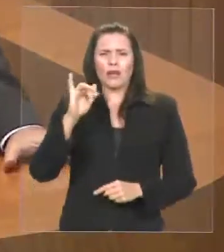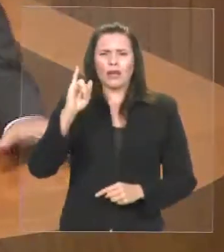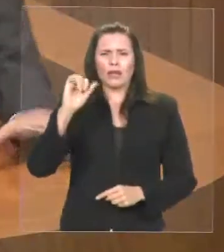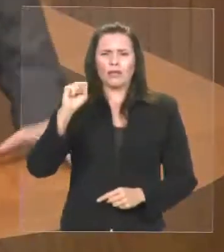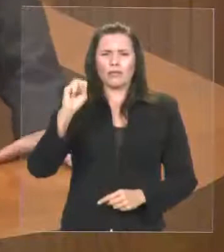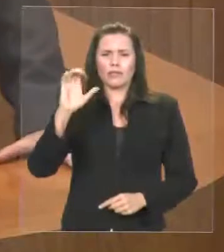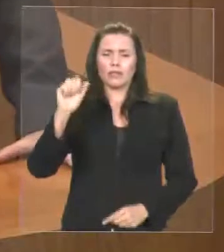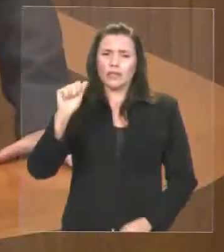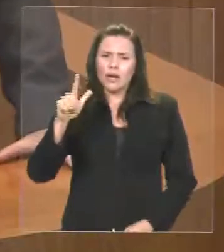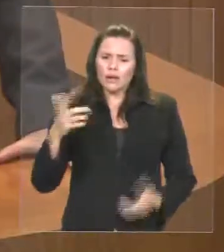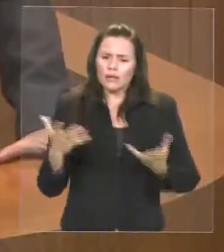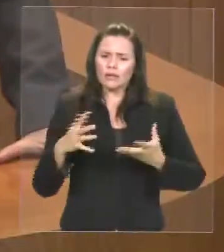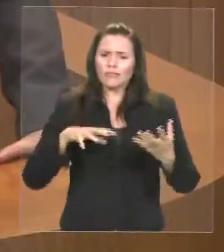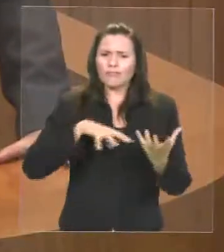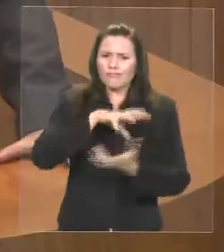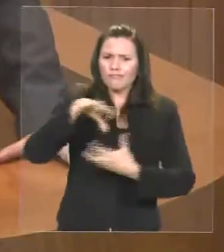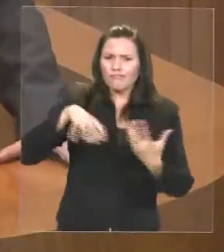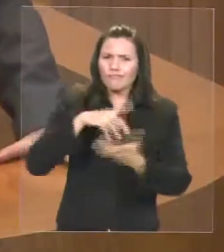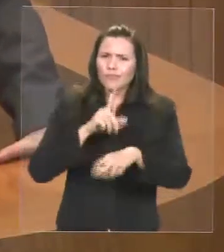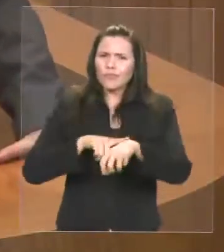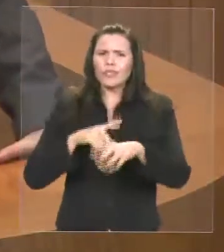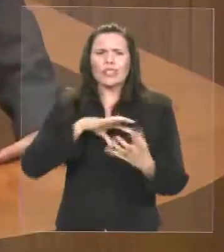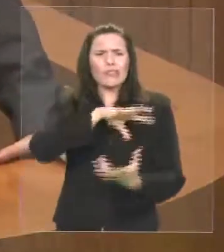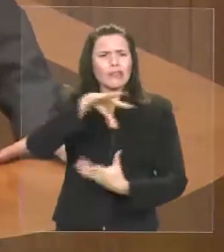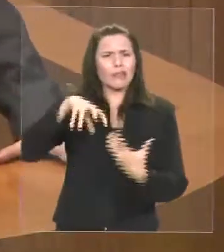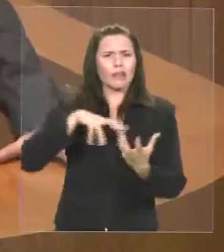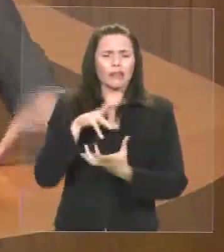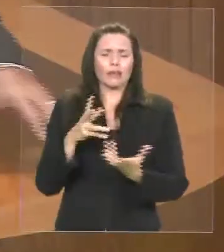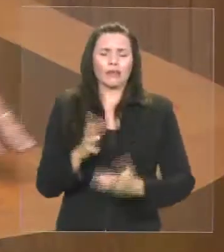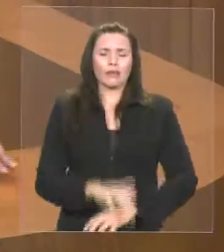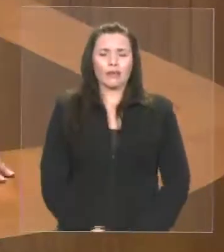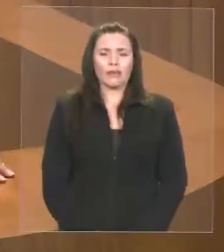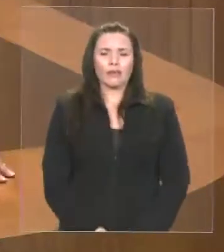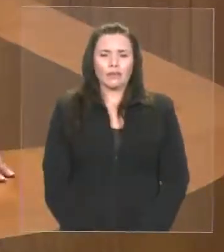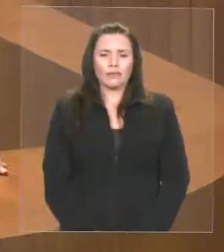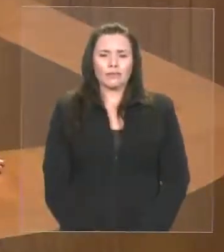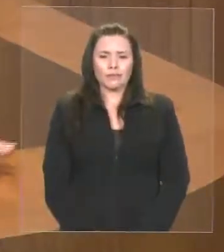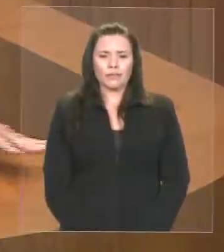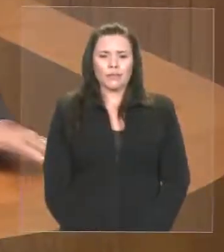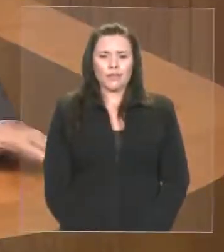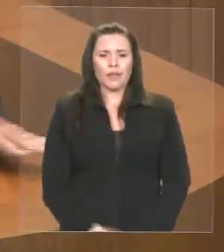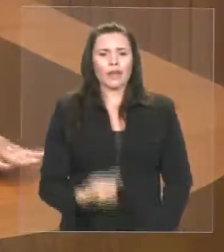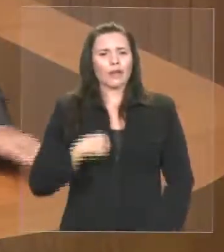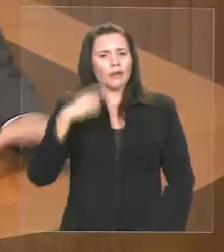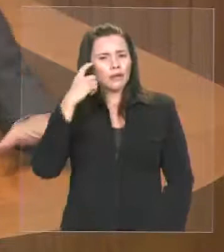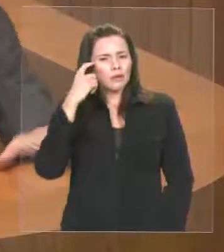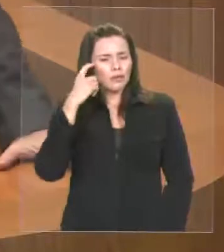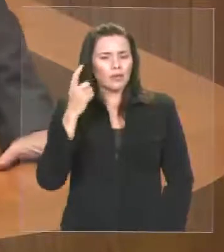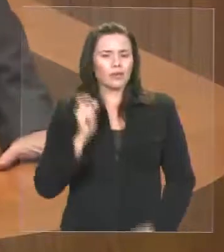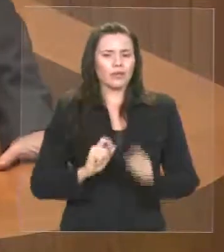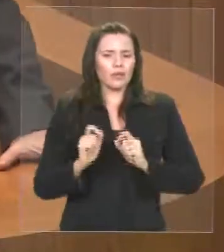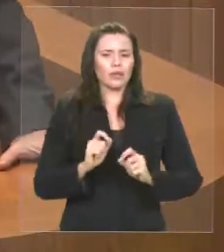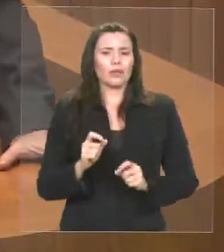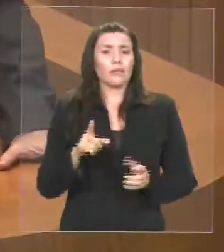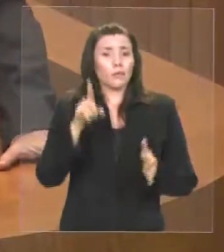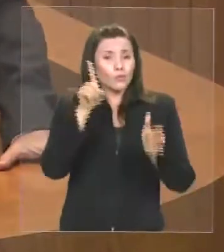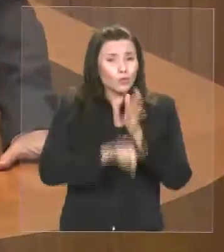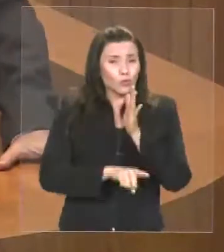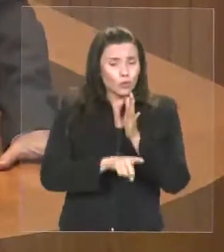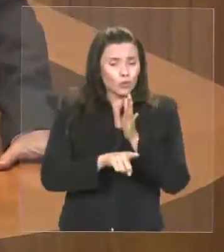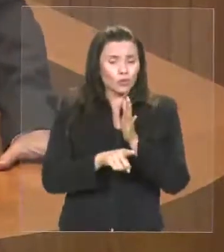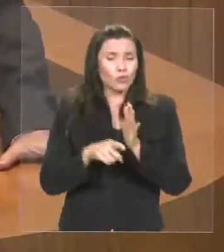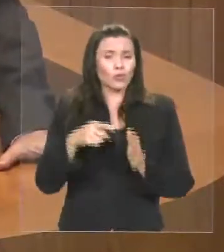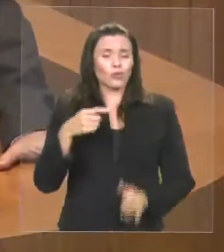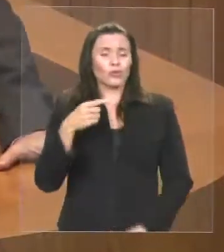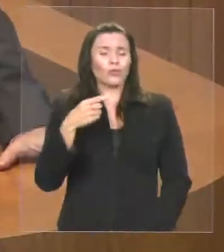há uma questão mais grave ainda. É que para atingir esse percentual de 2% de pagamento de